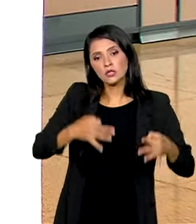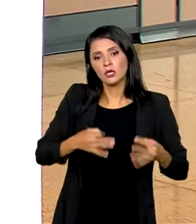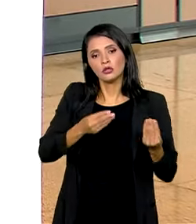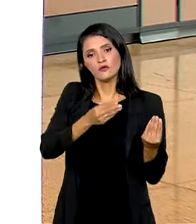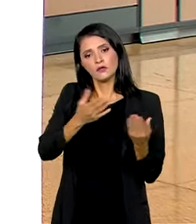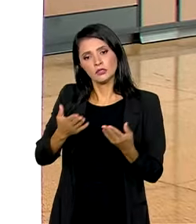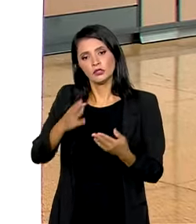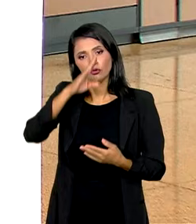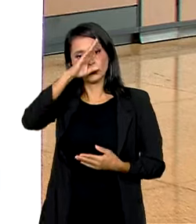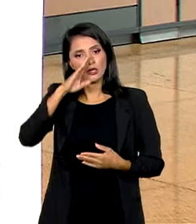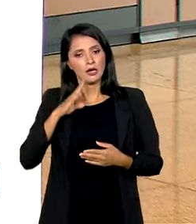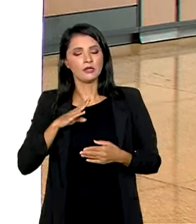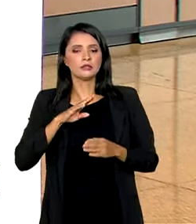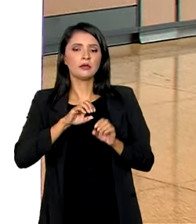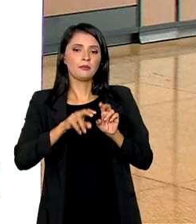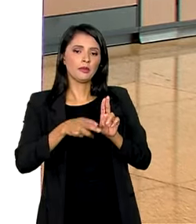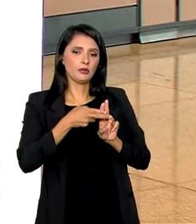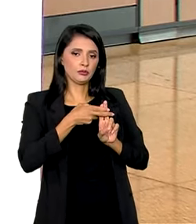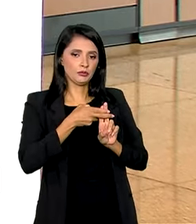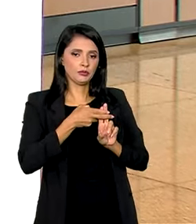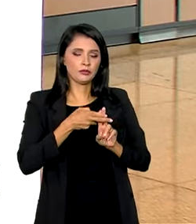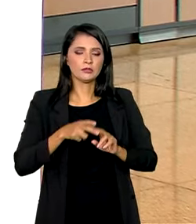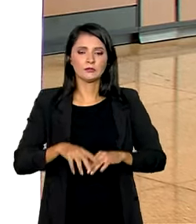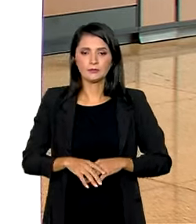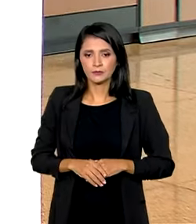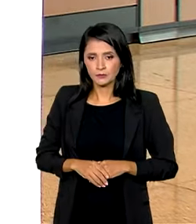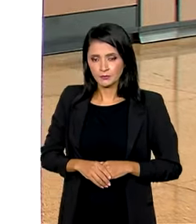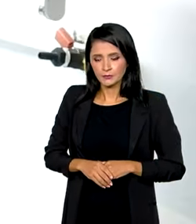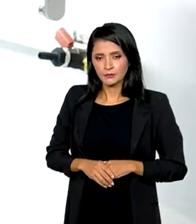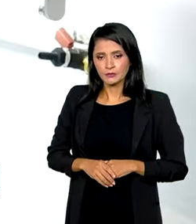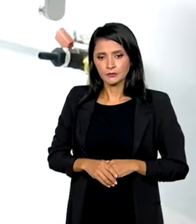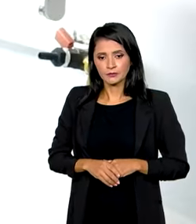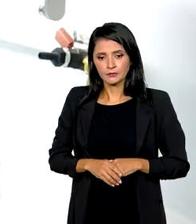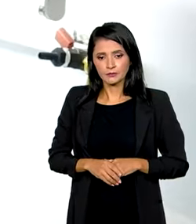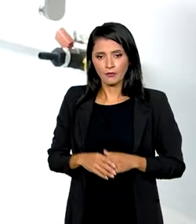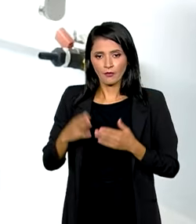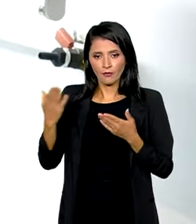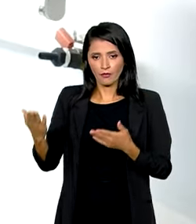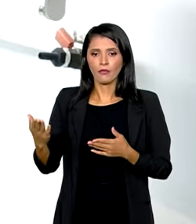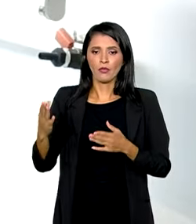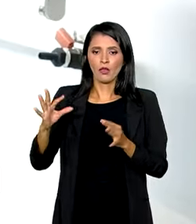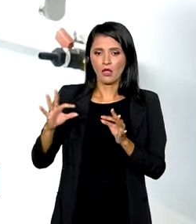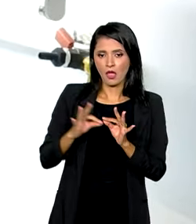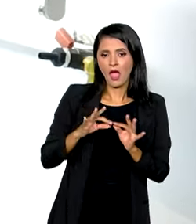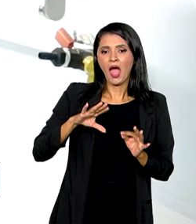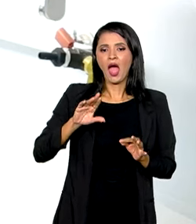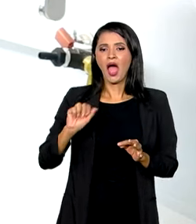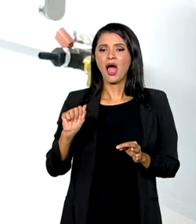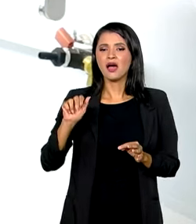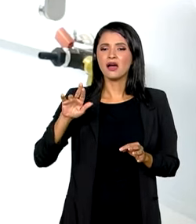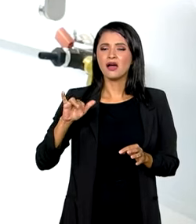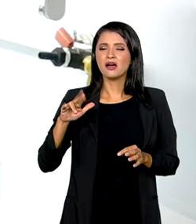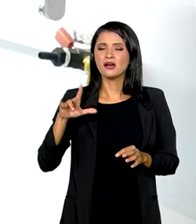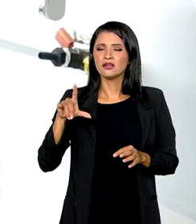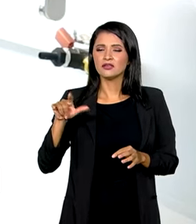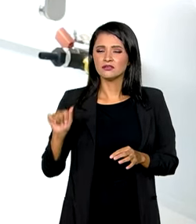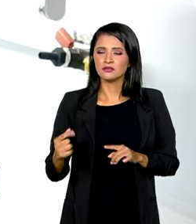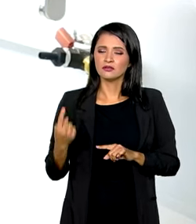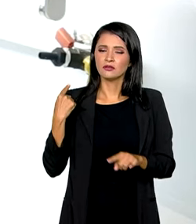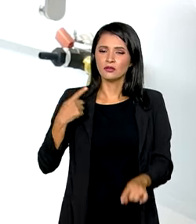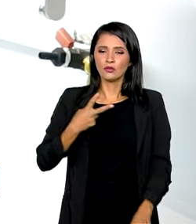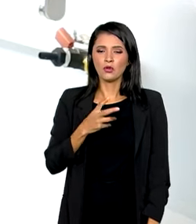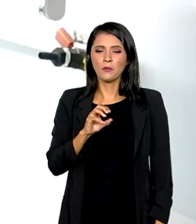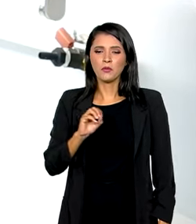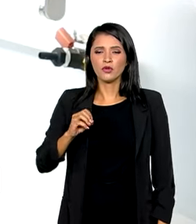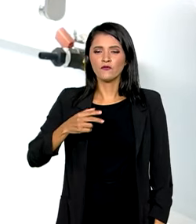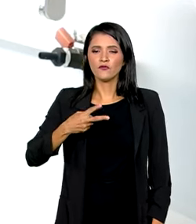oferecidos de graça pelo Sistema Único de Saúde, o SUS. Já a AIDS, desde 2023, o Ministério da Saúde